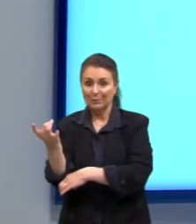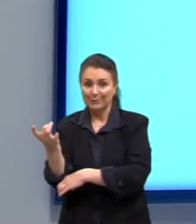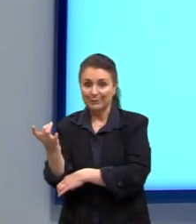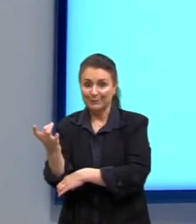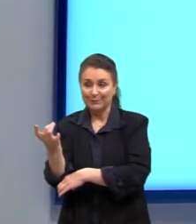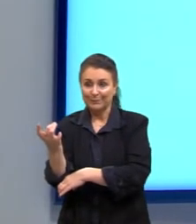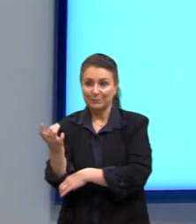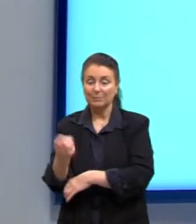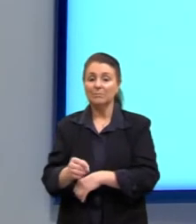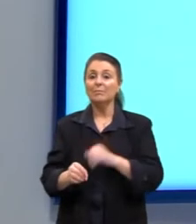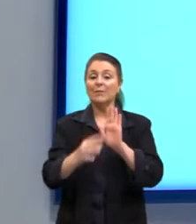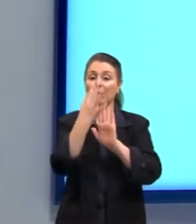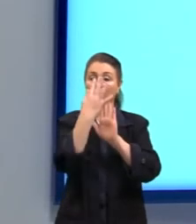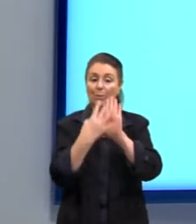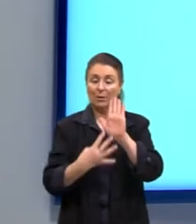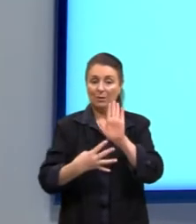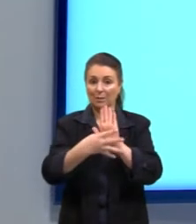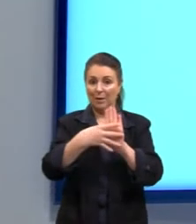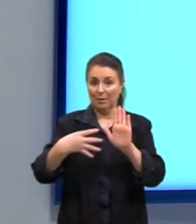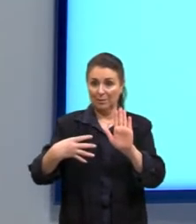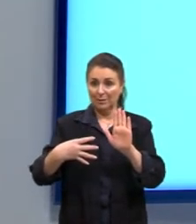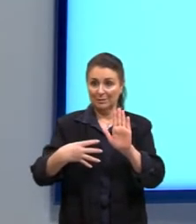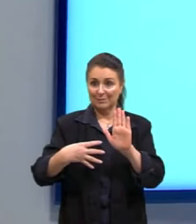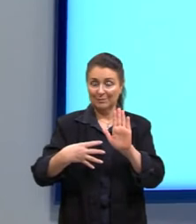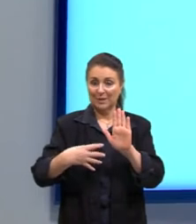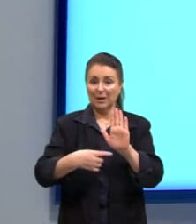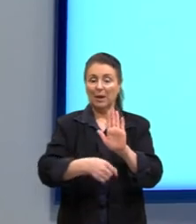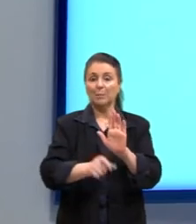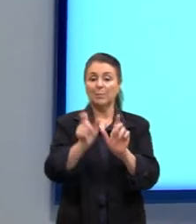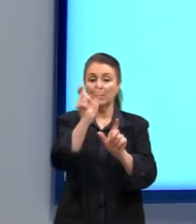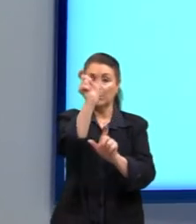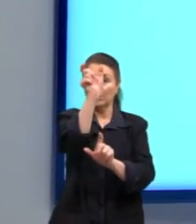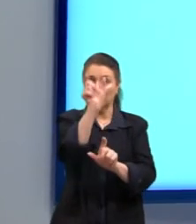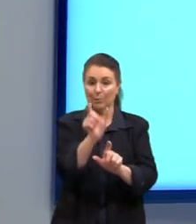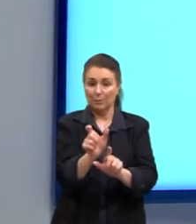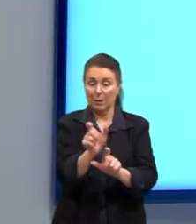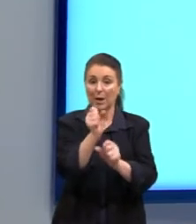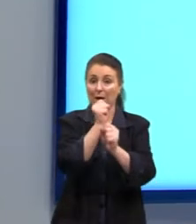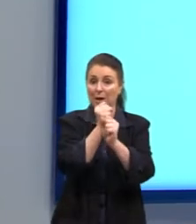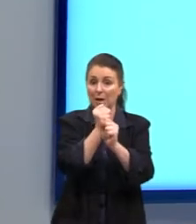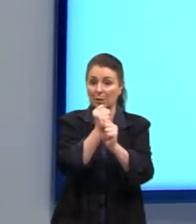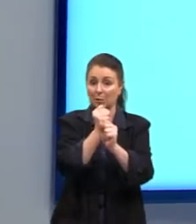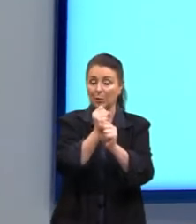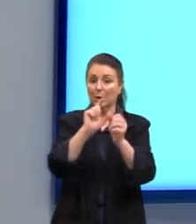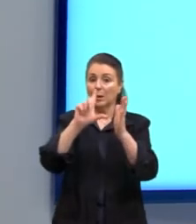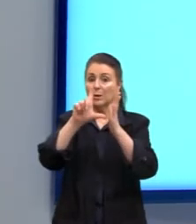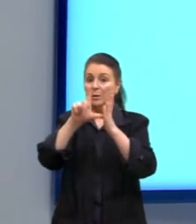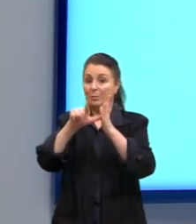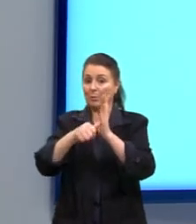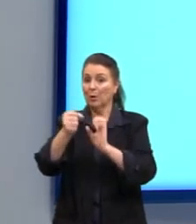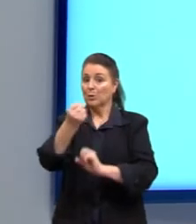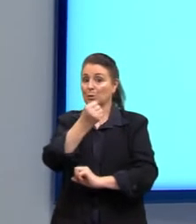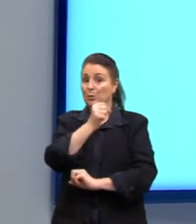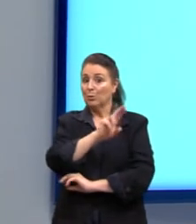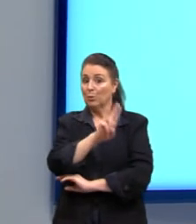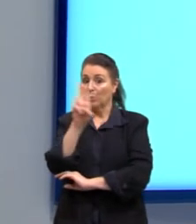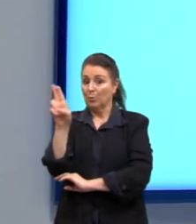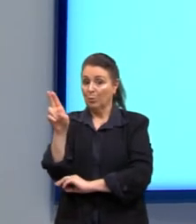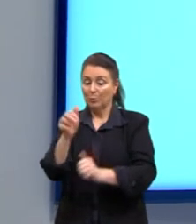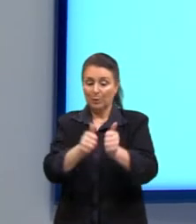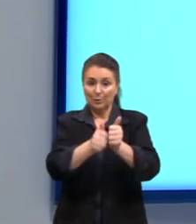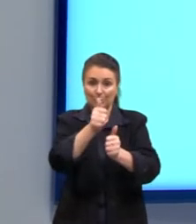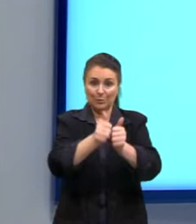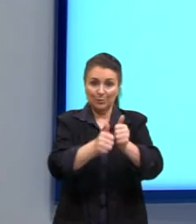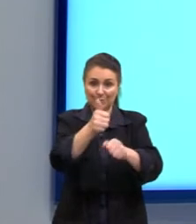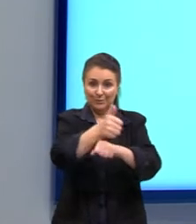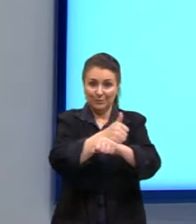Então, a tabela, ela traz na ordem, a primeira coluna, o ano, depois o nome do jogador, e depois o número